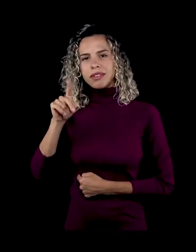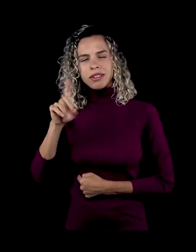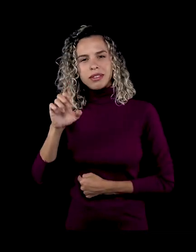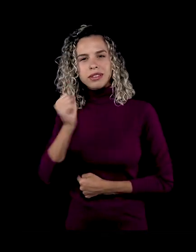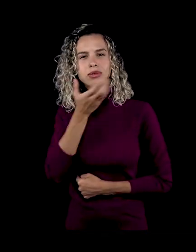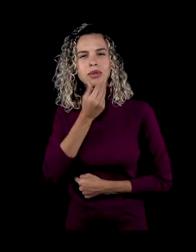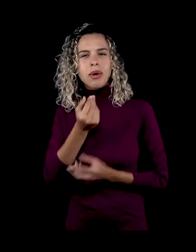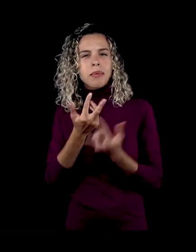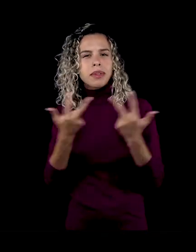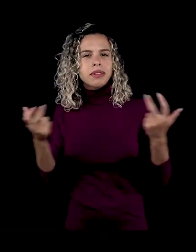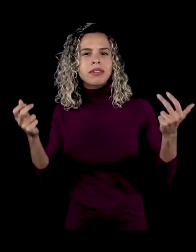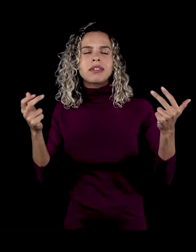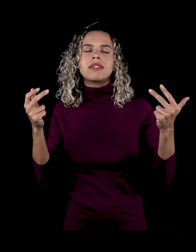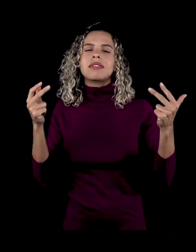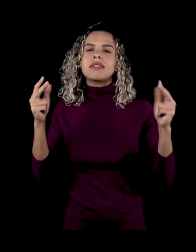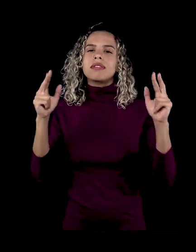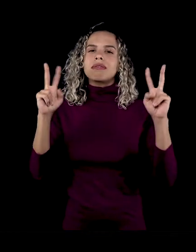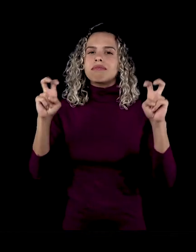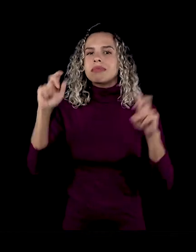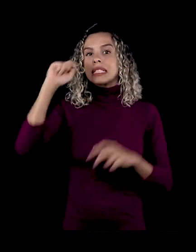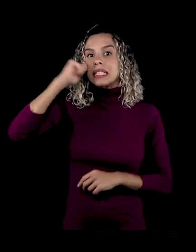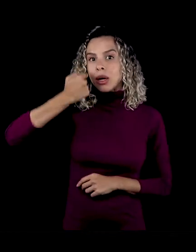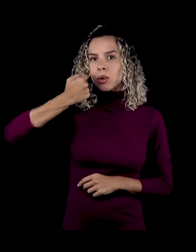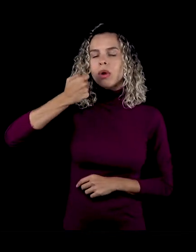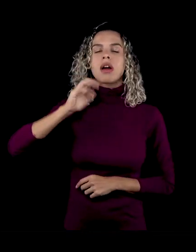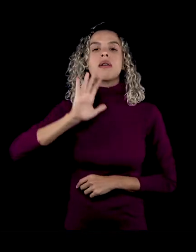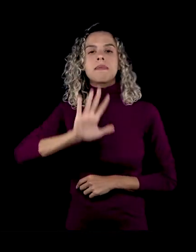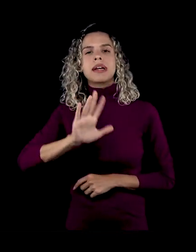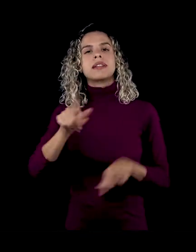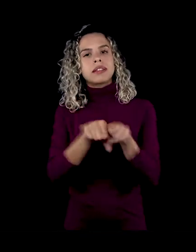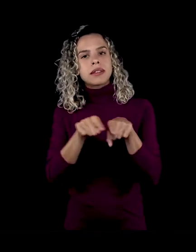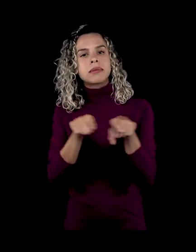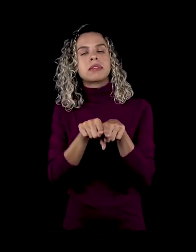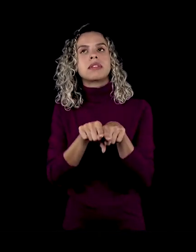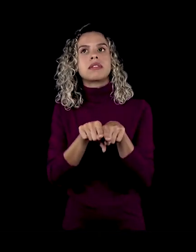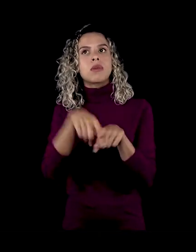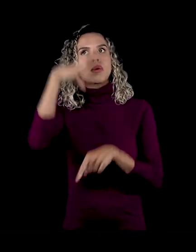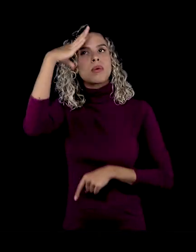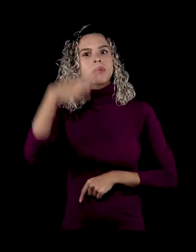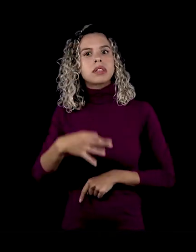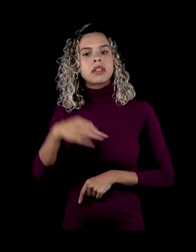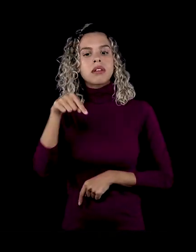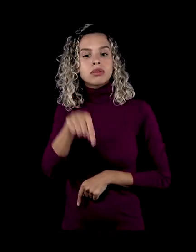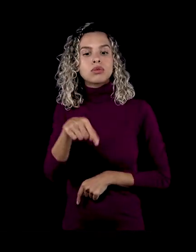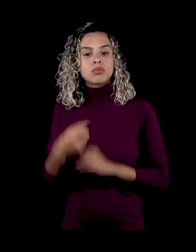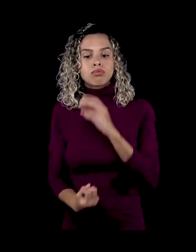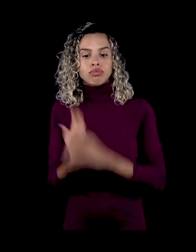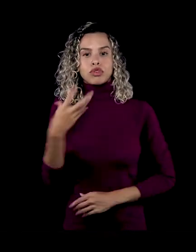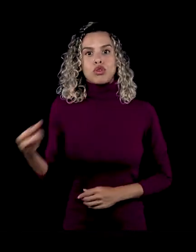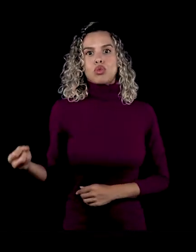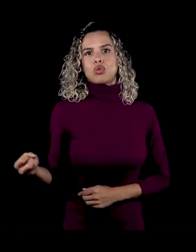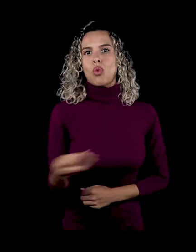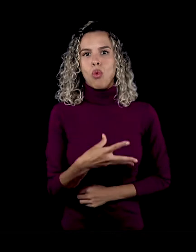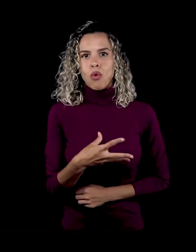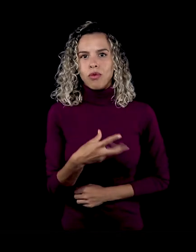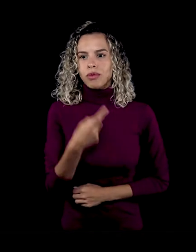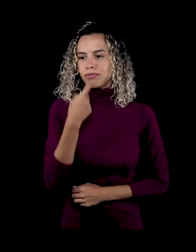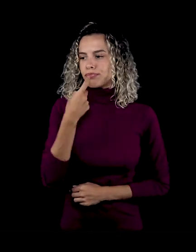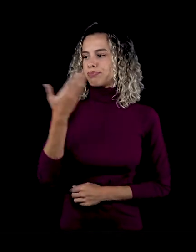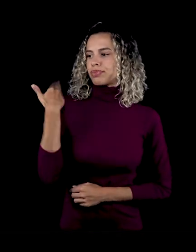aos homens negros. Mas também entender que isso não é novo, né? Que isso não começou